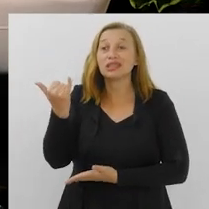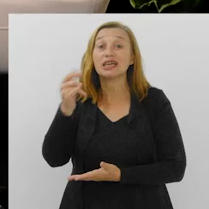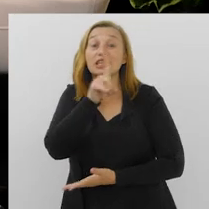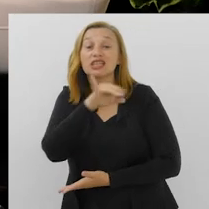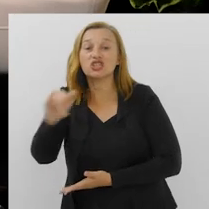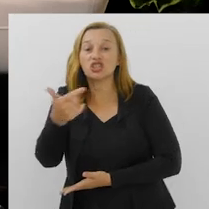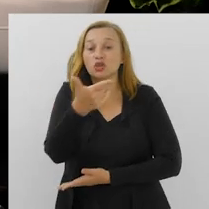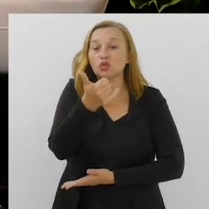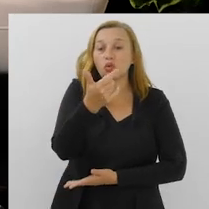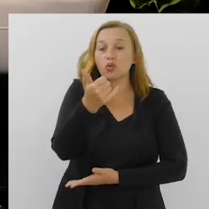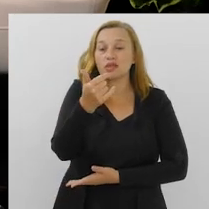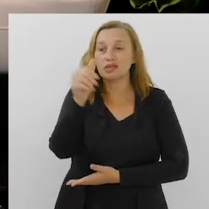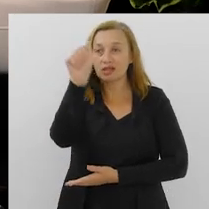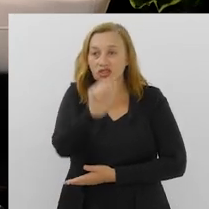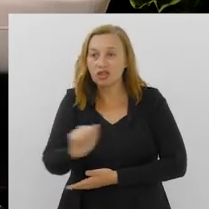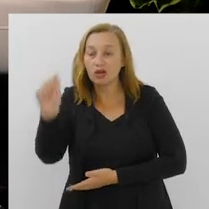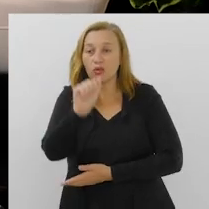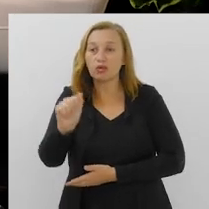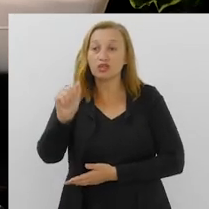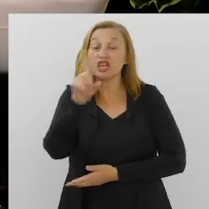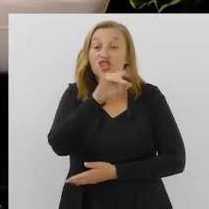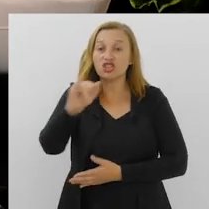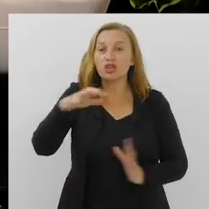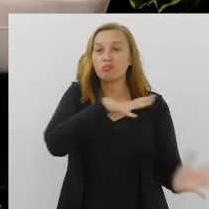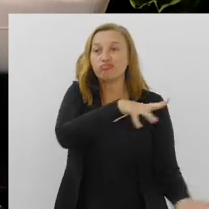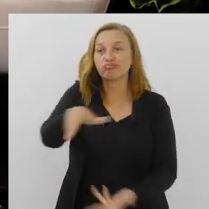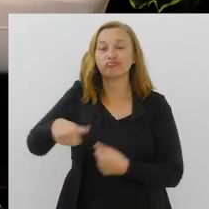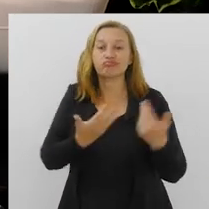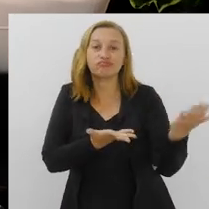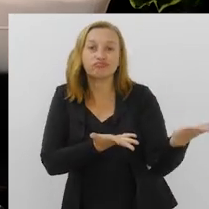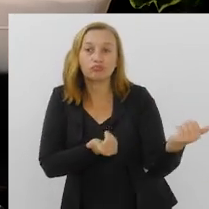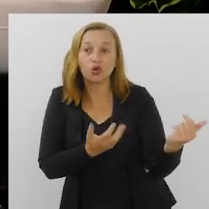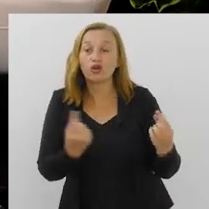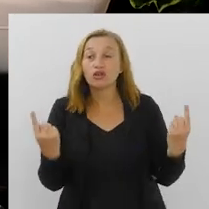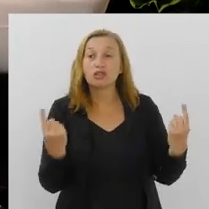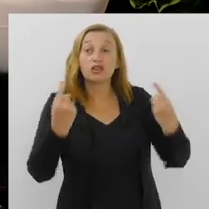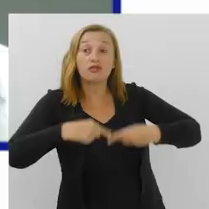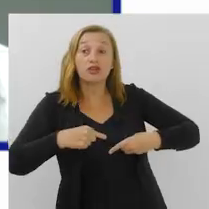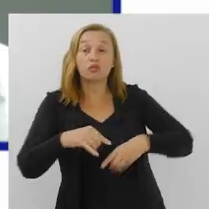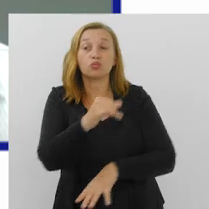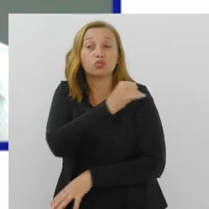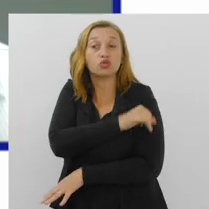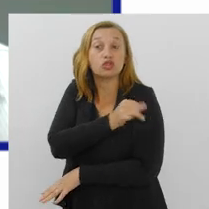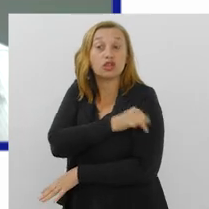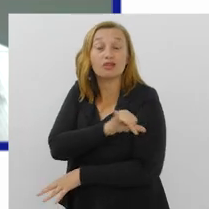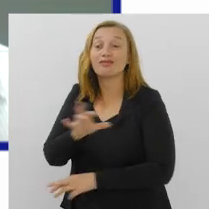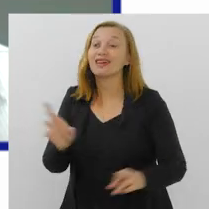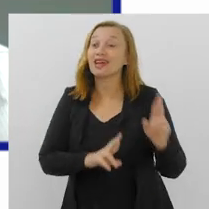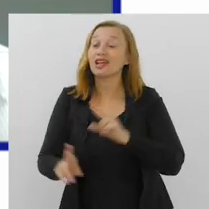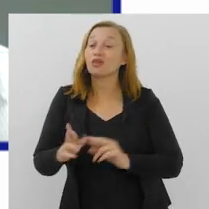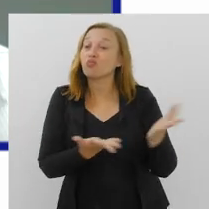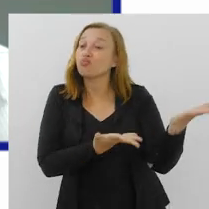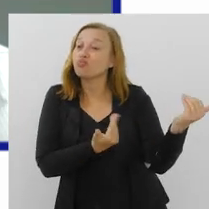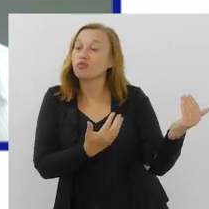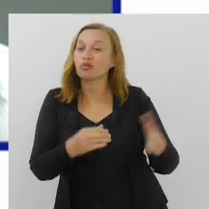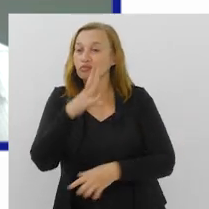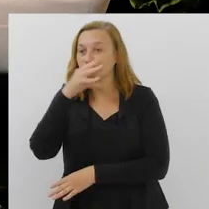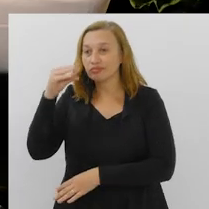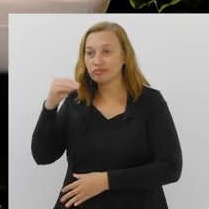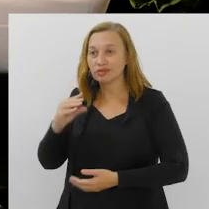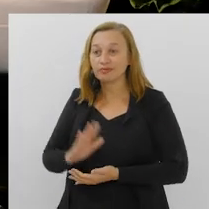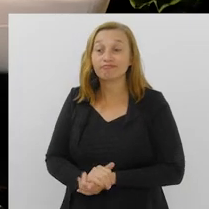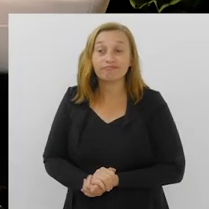agosto, dia mundial da juventude e os desafios do Rio de Janeiro em relação ao jovem adolescente.